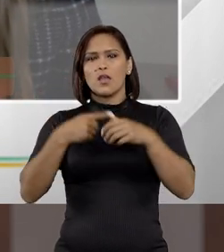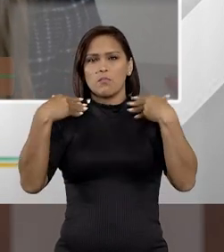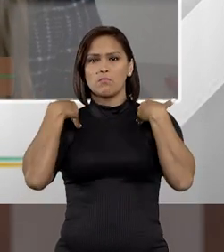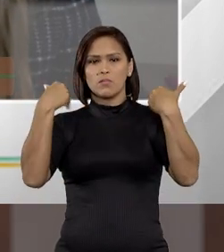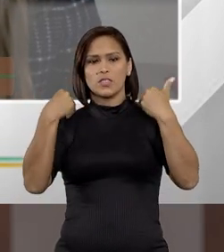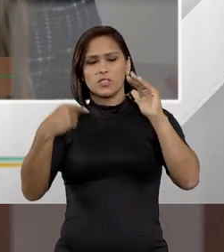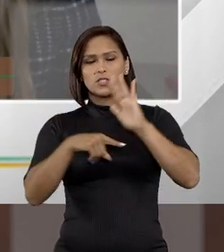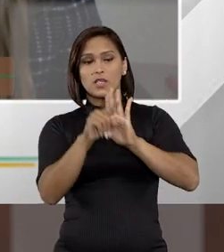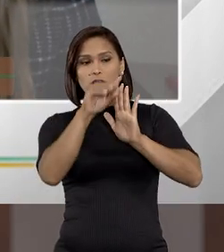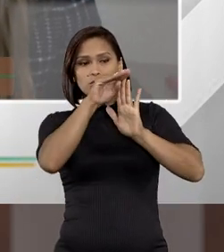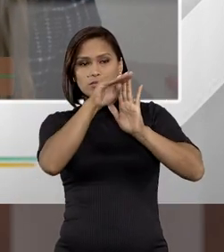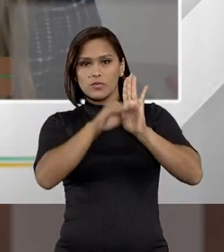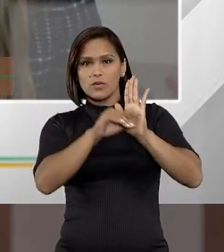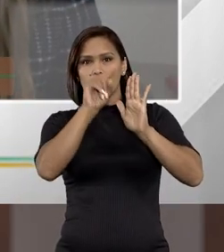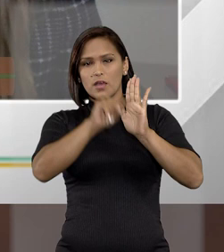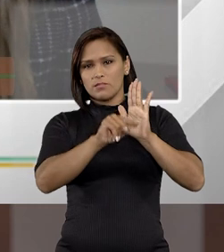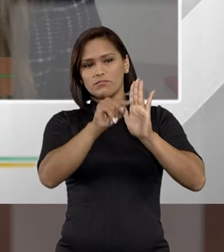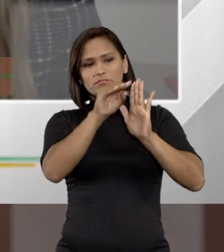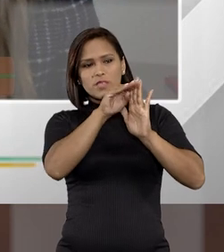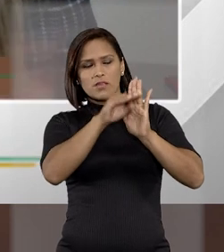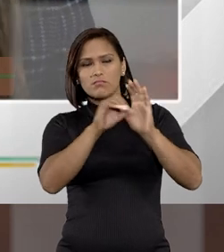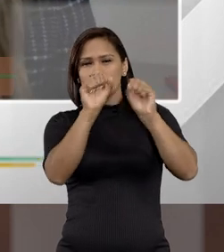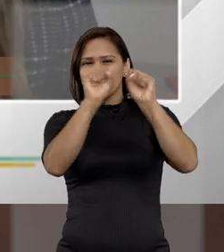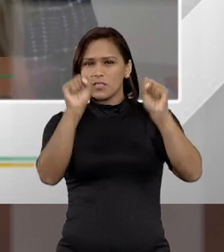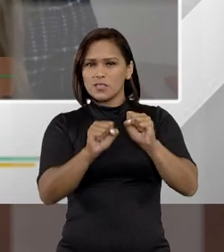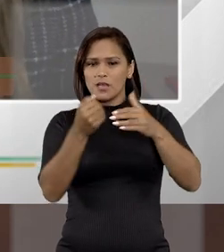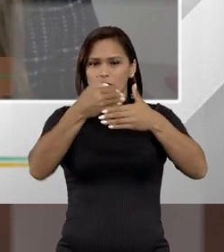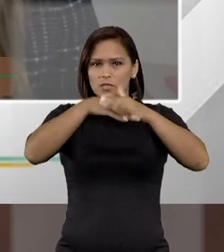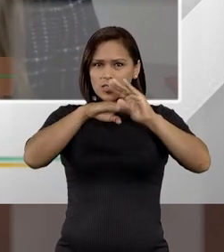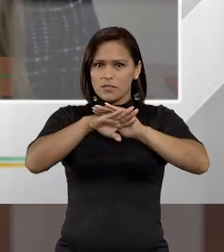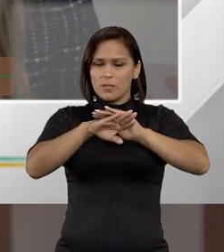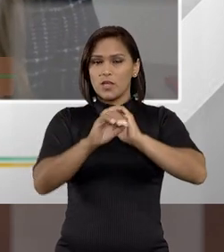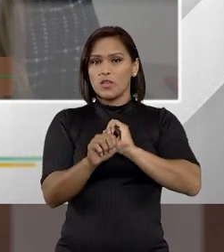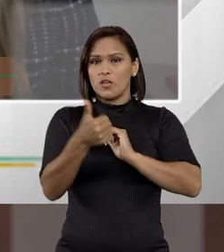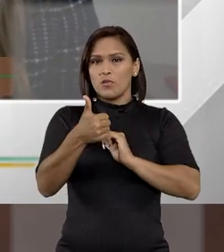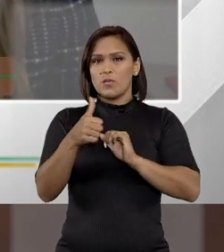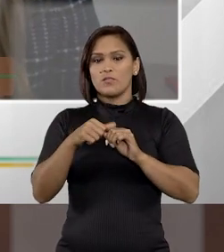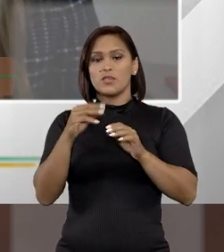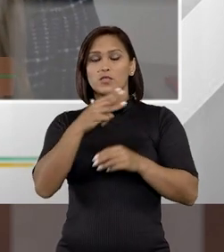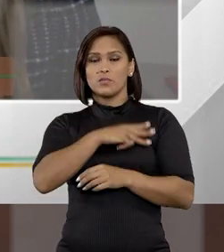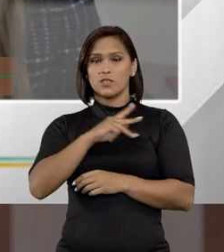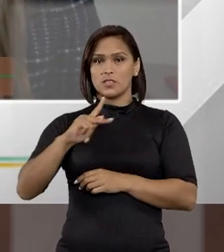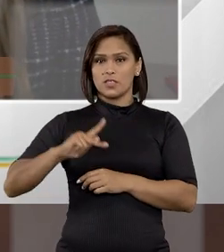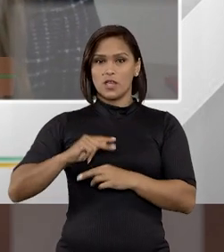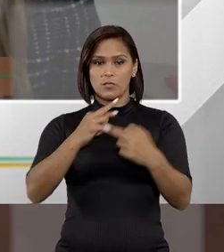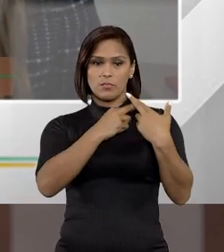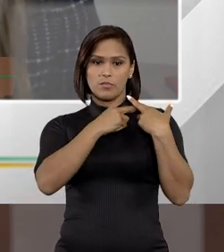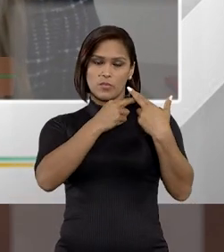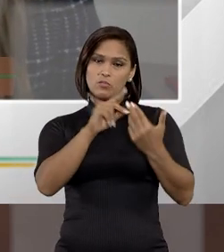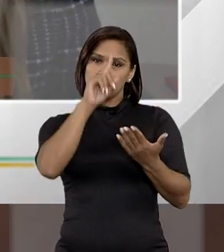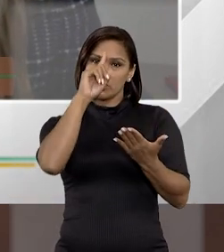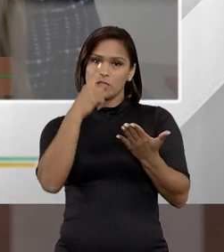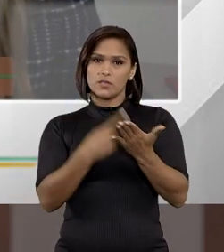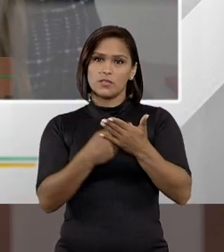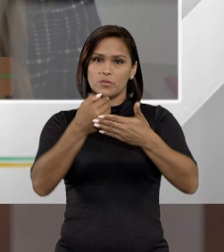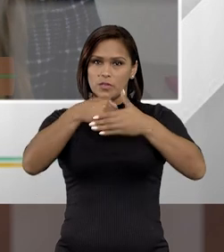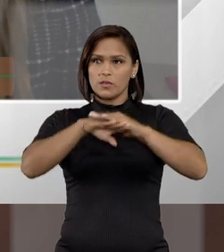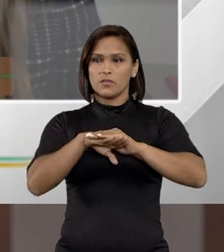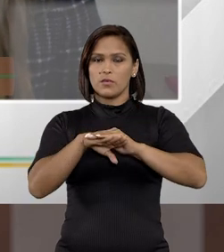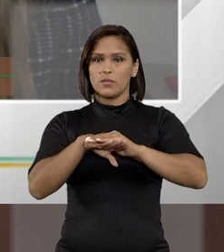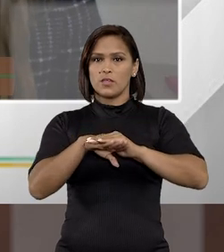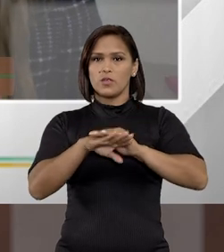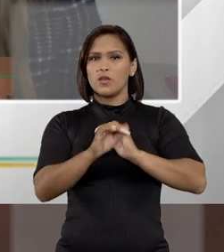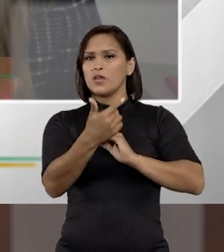magistrado desse sistema aí de arquivamento. Então, uma vez que o membro do Ministério Público decide pelo